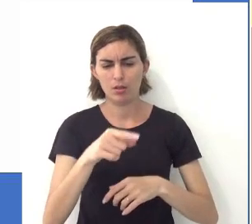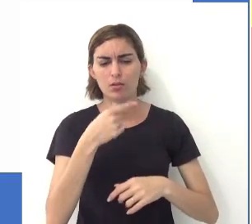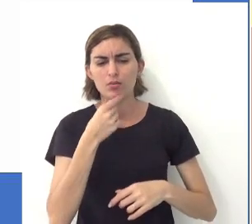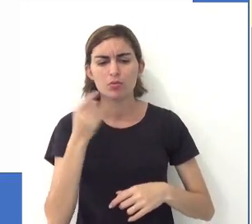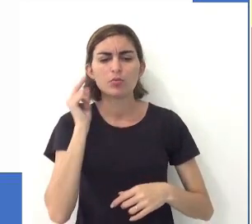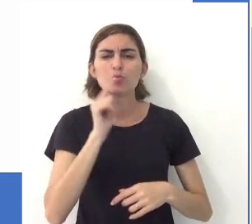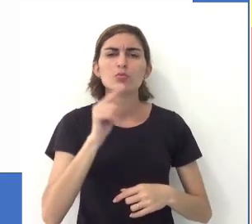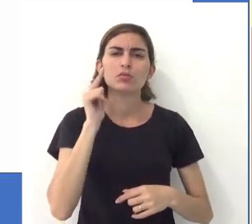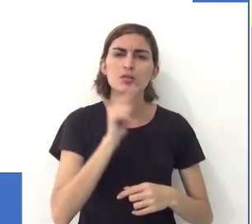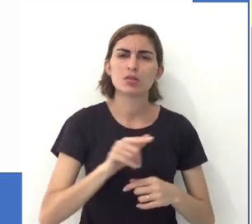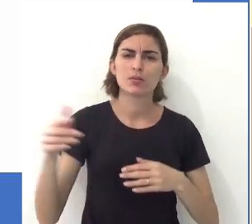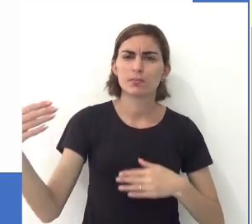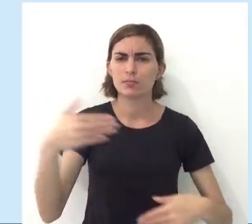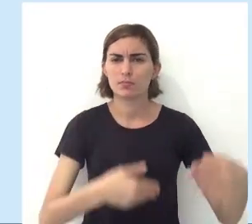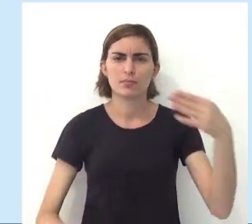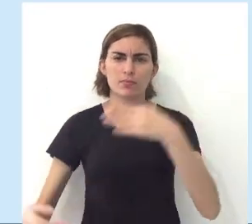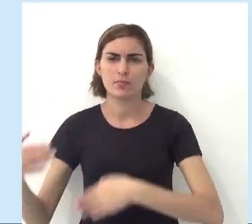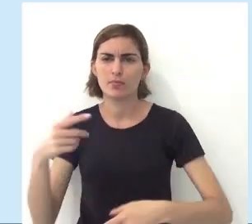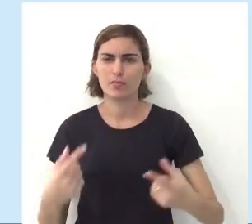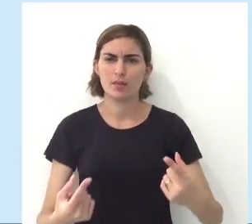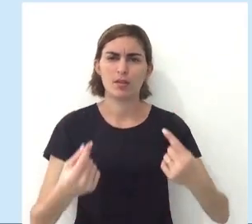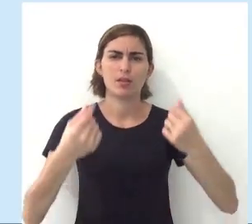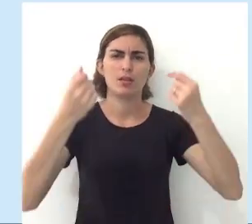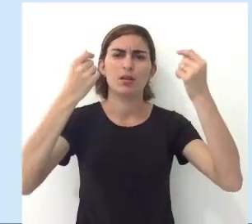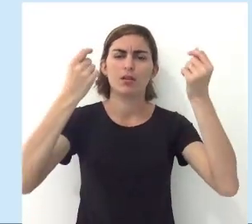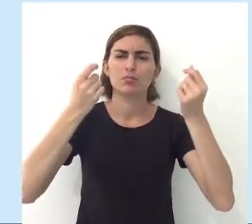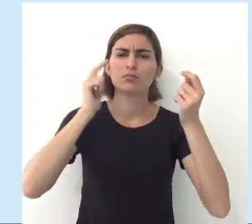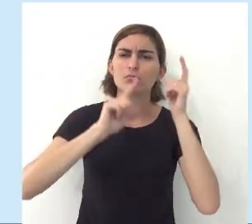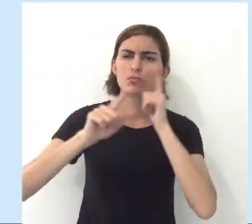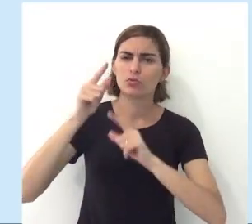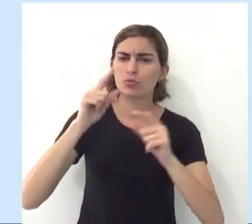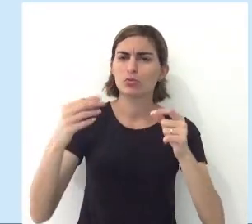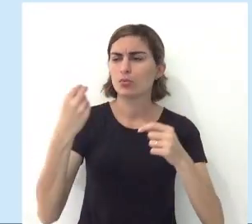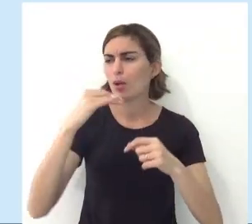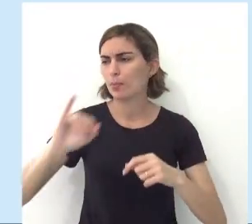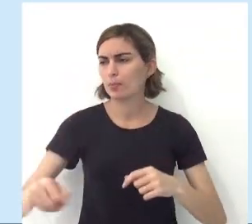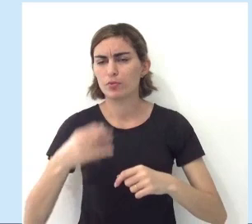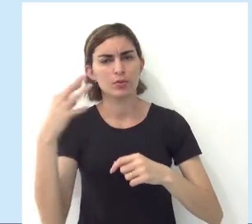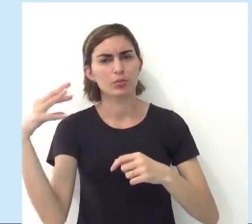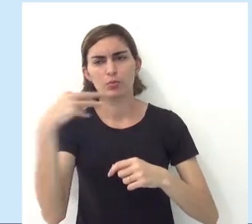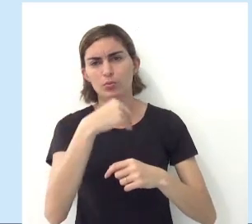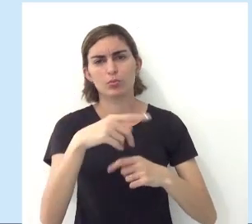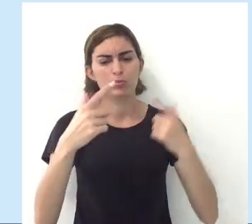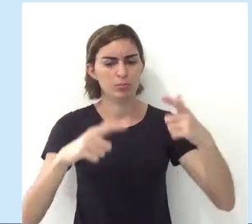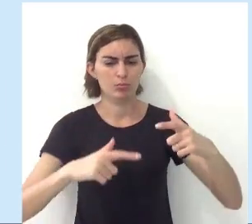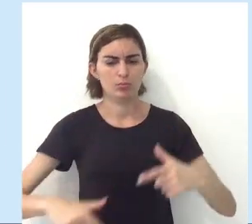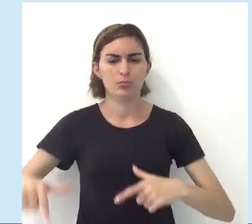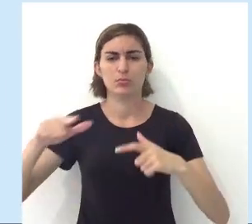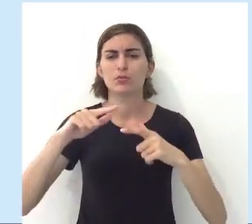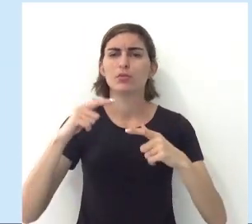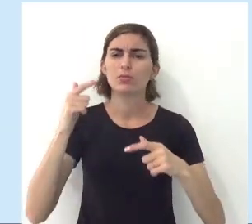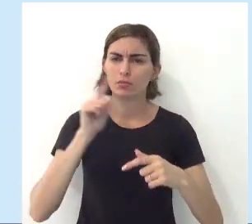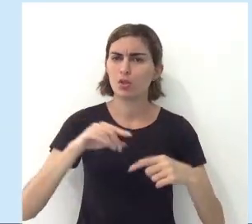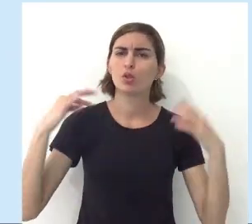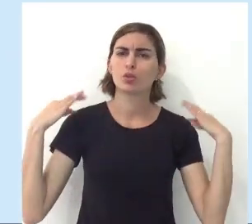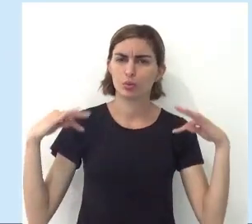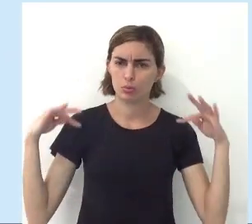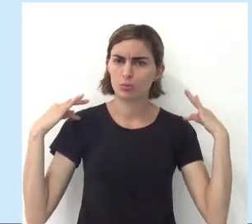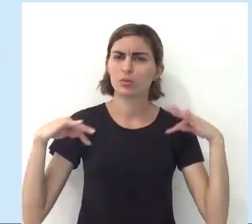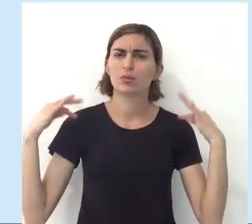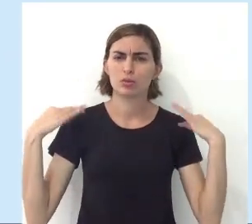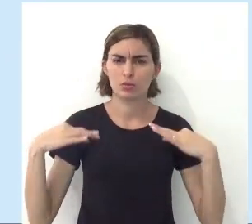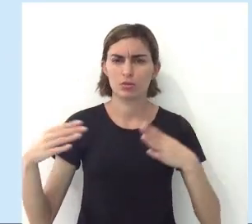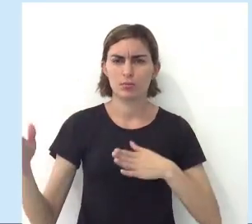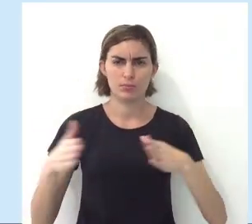Então, esse carinha, ele vai conseguir participar da economia, tá? Ele vai conseguir usufruir de tudo naquele ambiente e ser